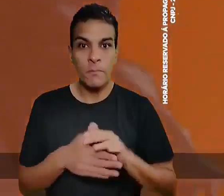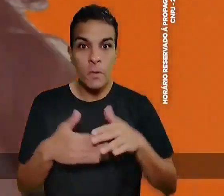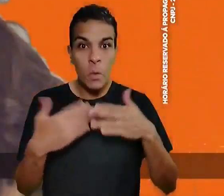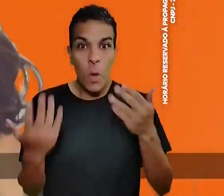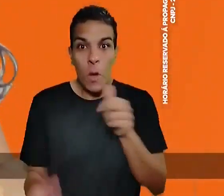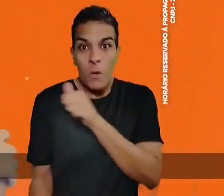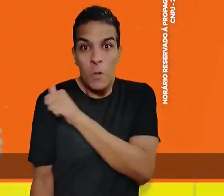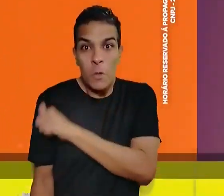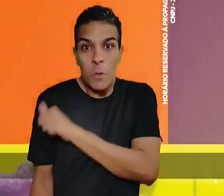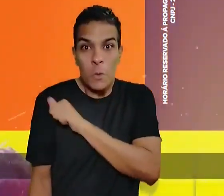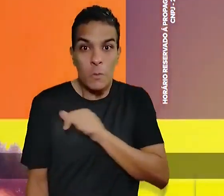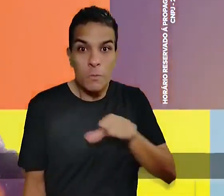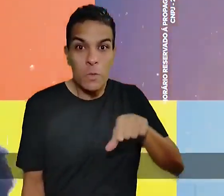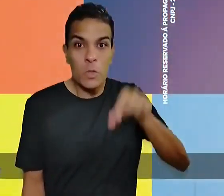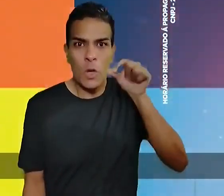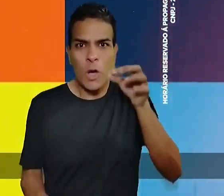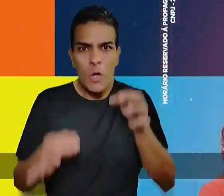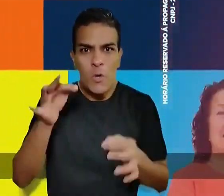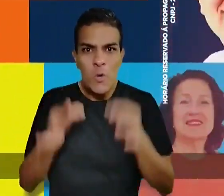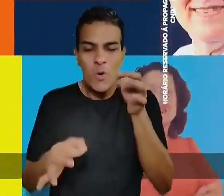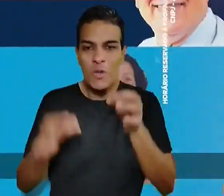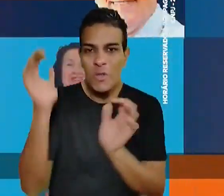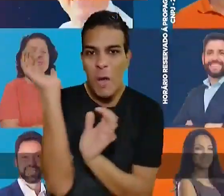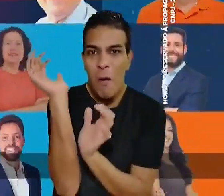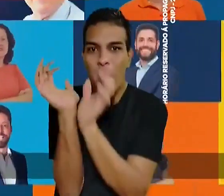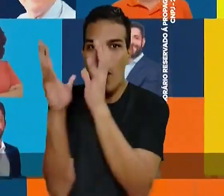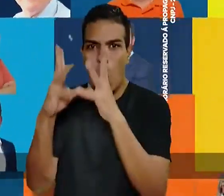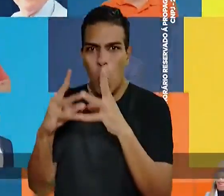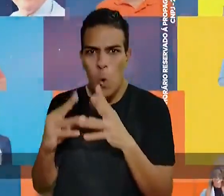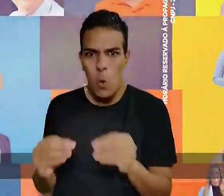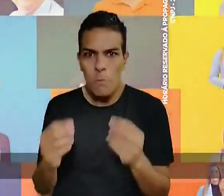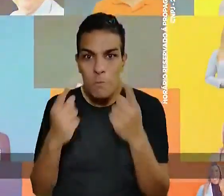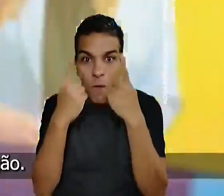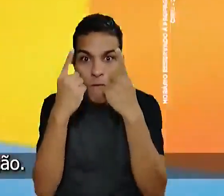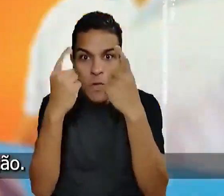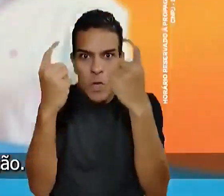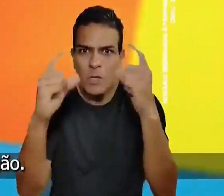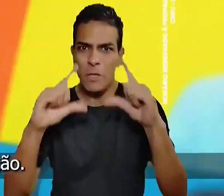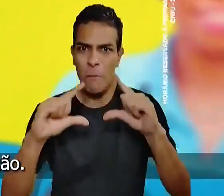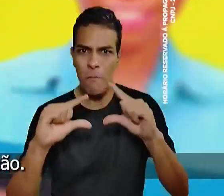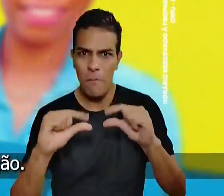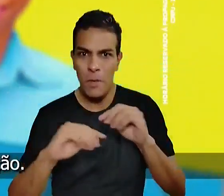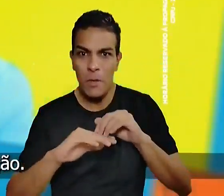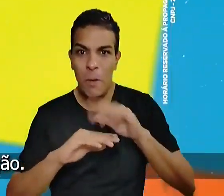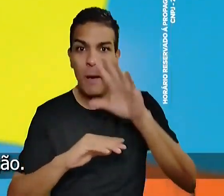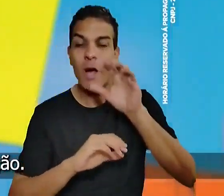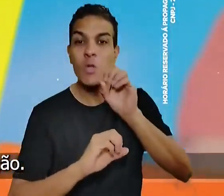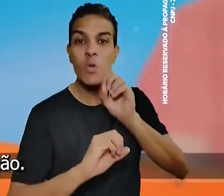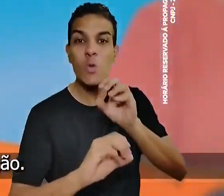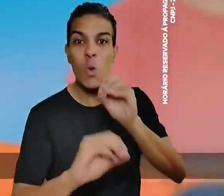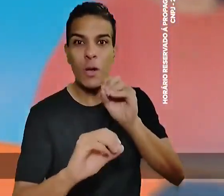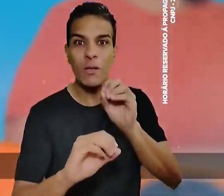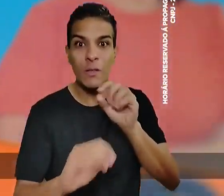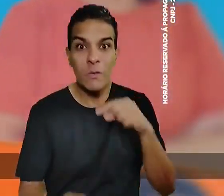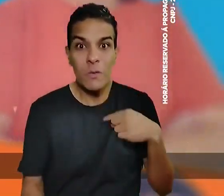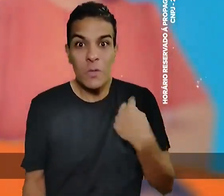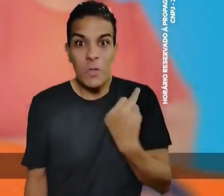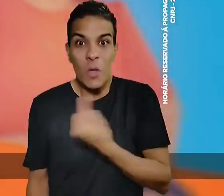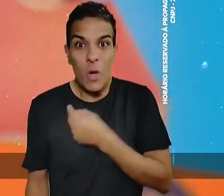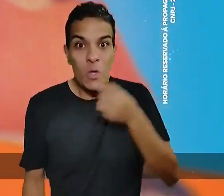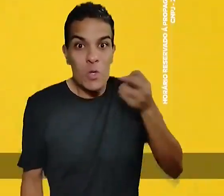Qual rio que queremos? O rio mais justo e menos burocrático. Rio com menos violência e mais educação.